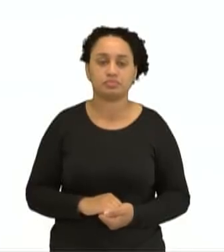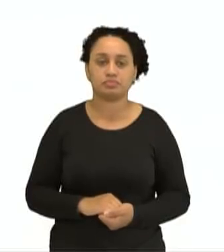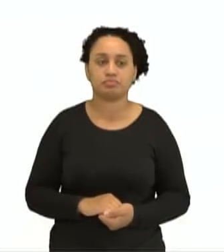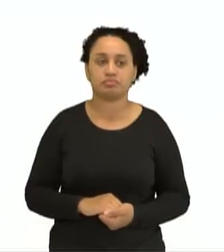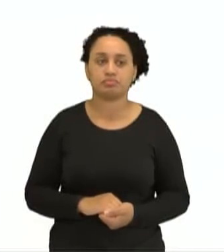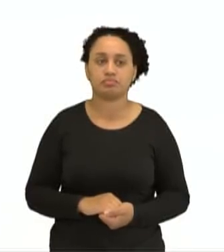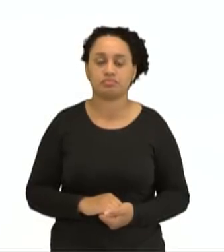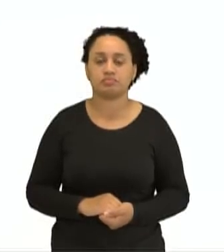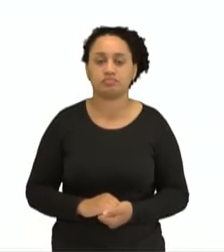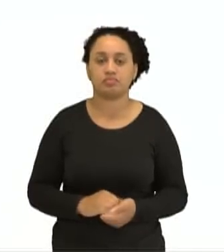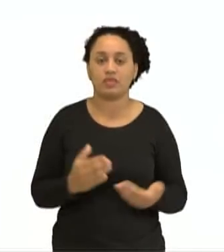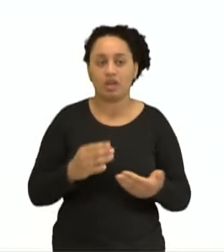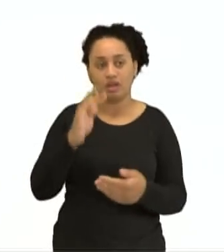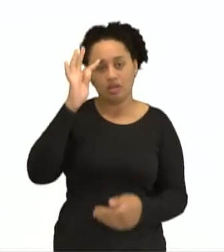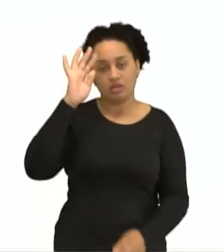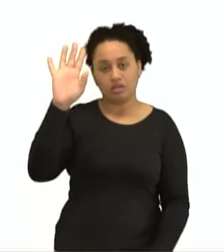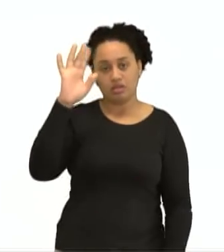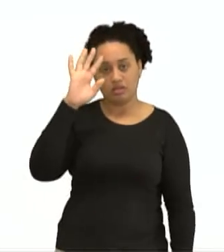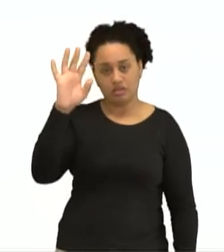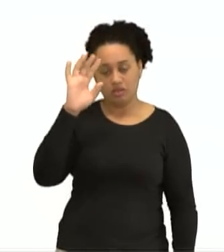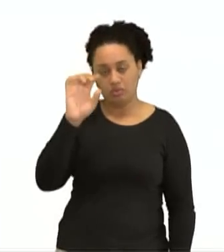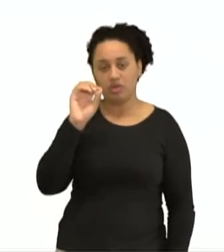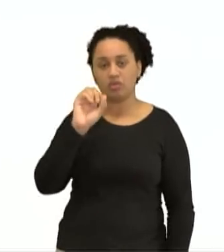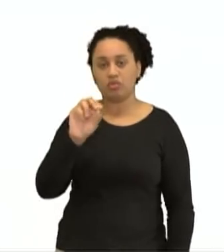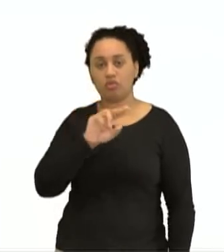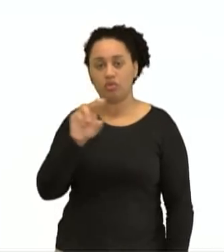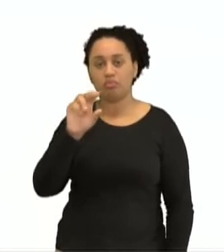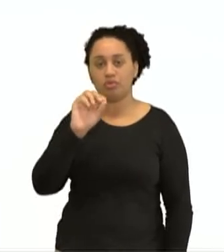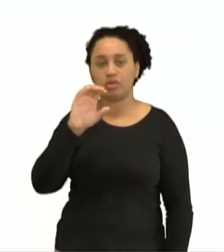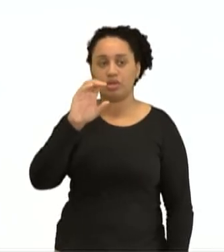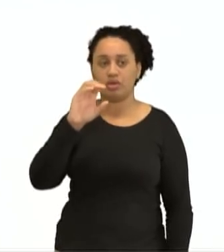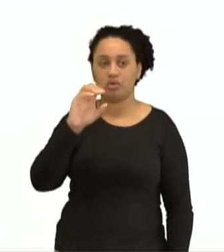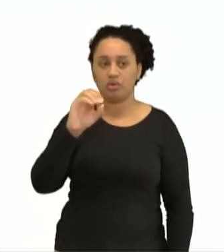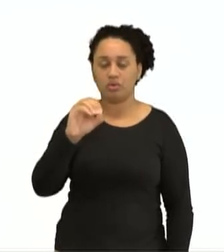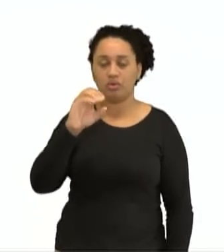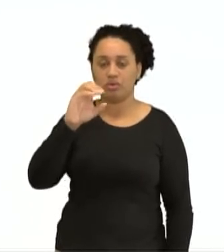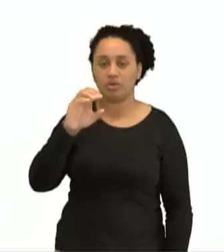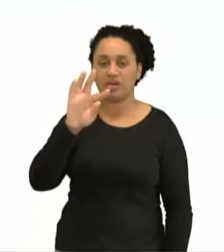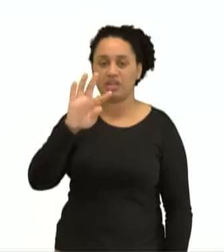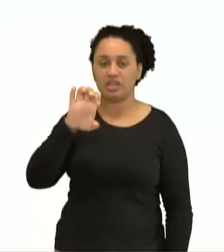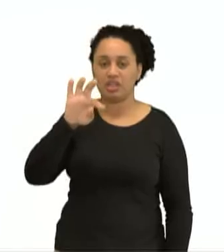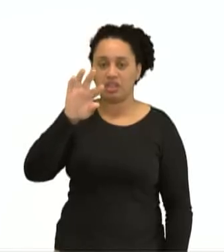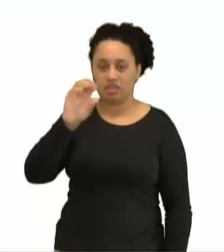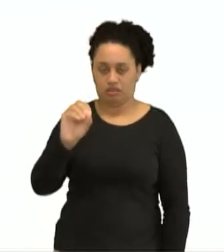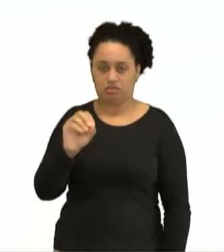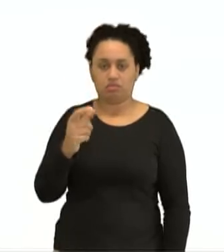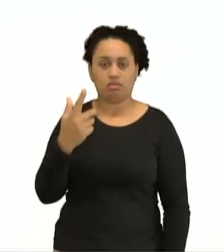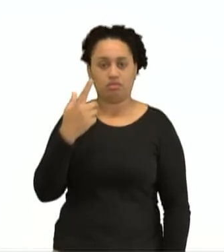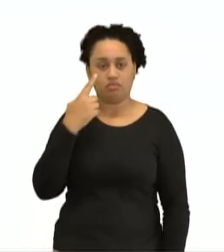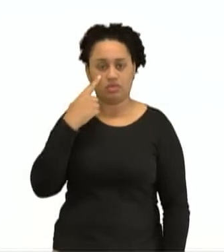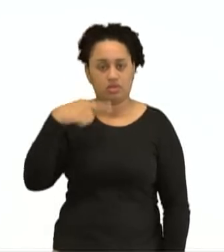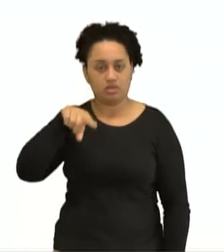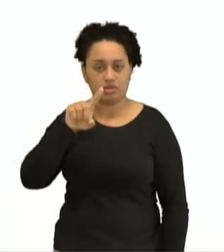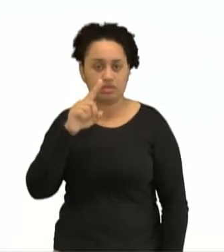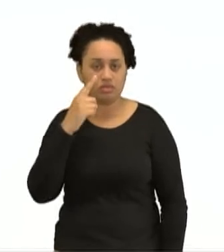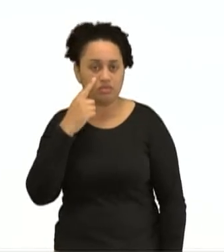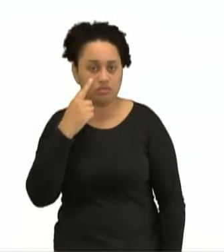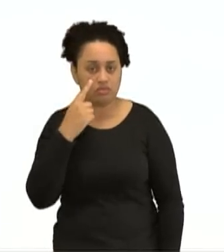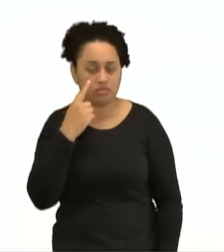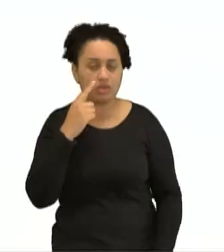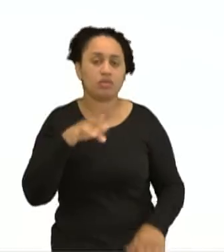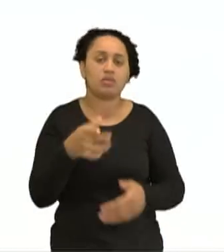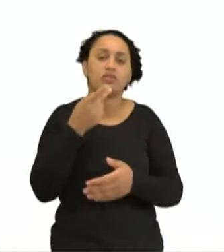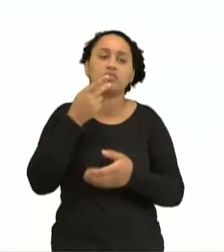Teoria do octeto. Bom, vocês viram também, com certeza, quando eu falei lá no início da aula que nem todos os